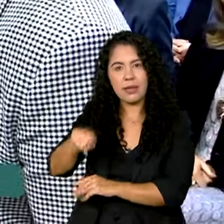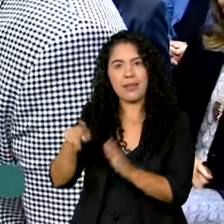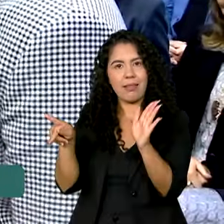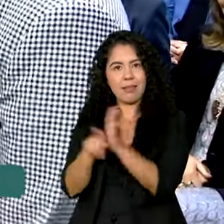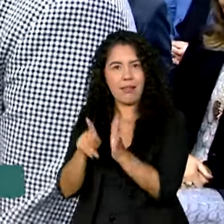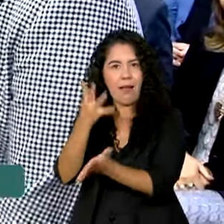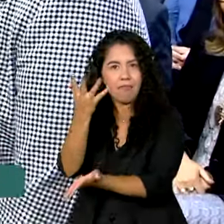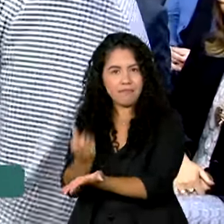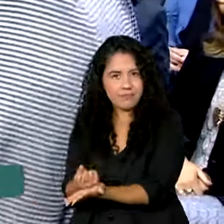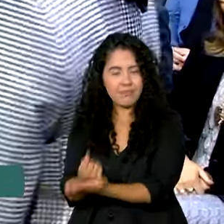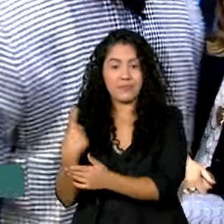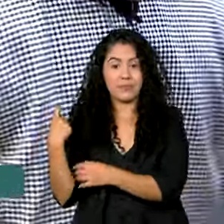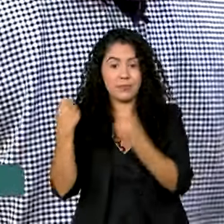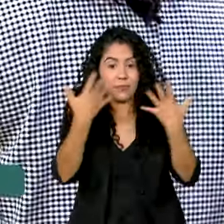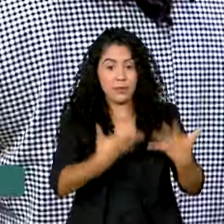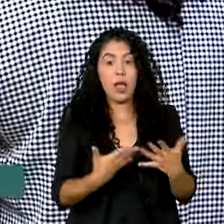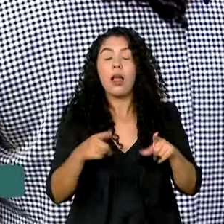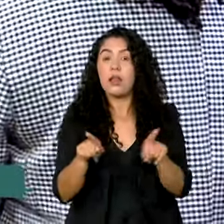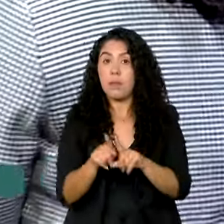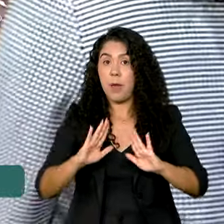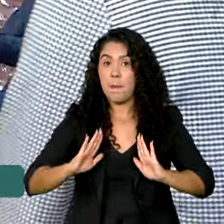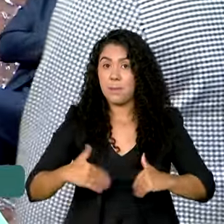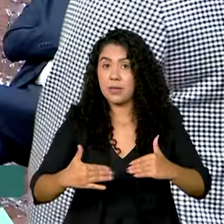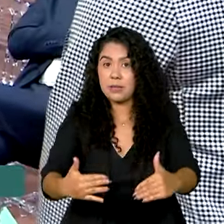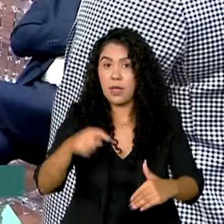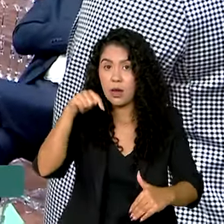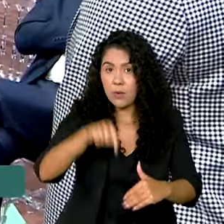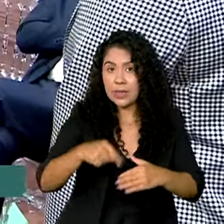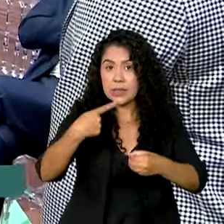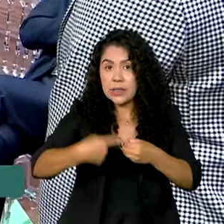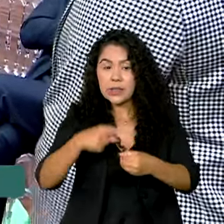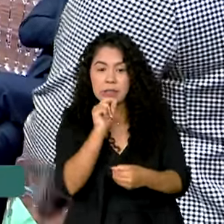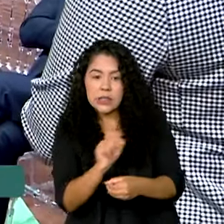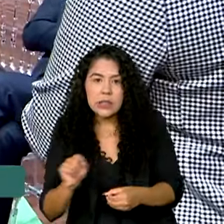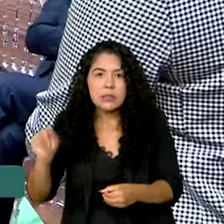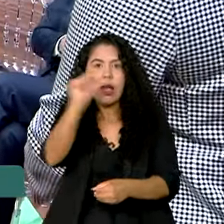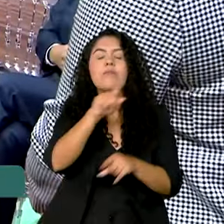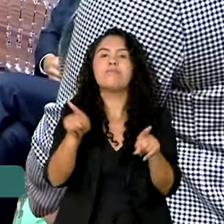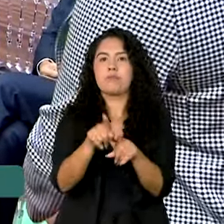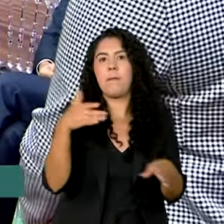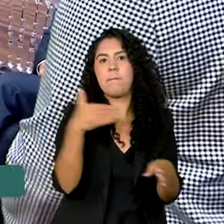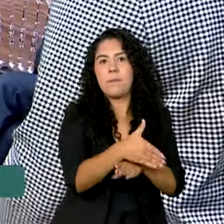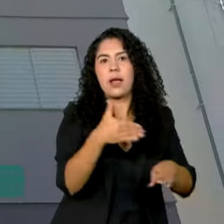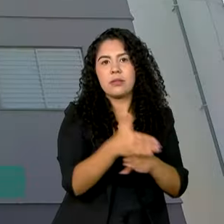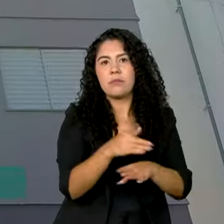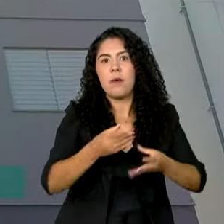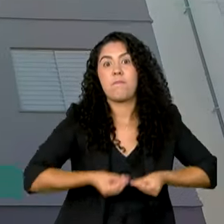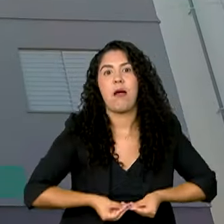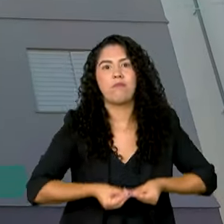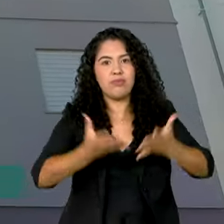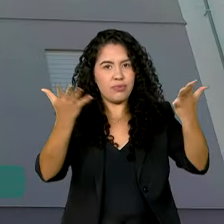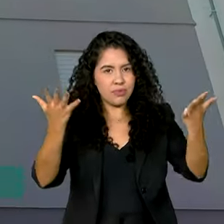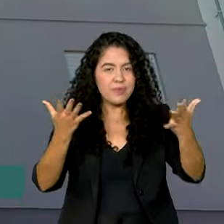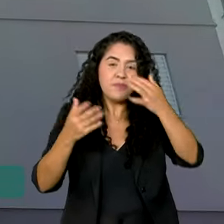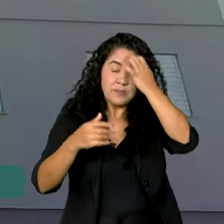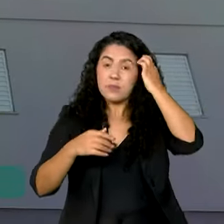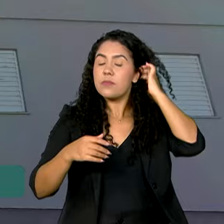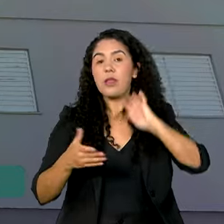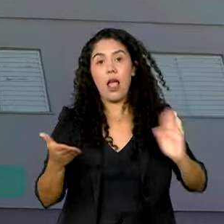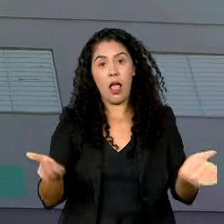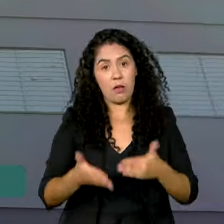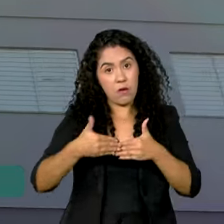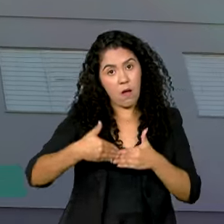Até o Ministério das Cidades está envolvido na missão de fazer do Brasil um país de leitores. A partir de agora,